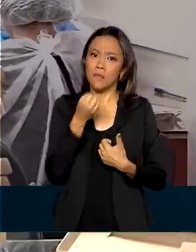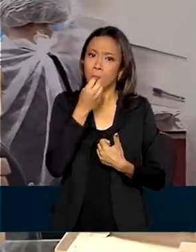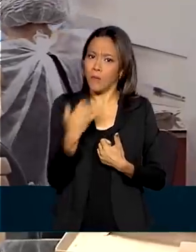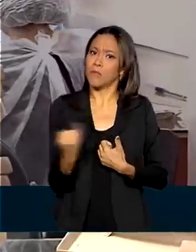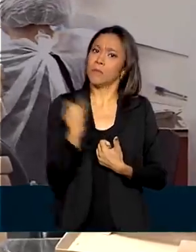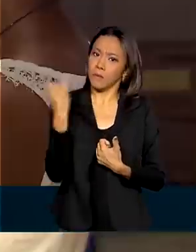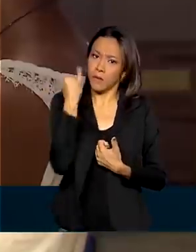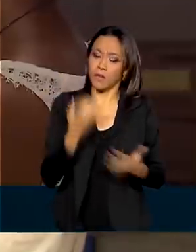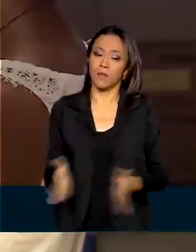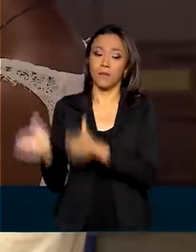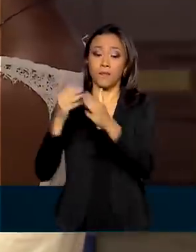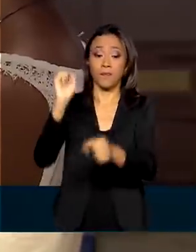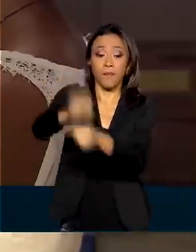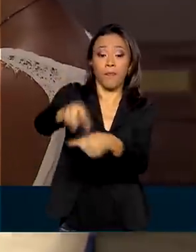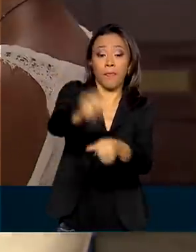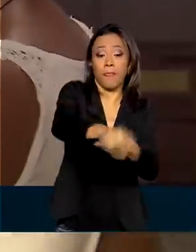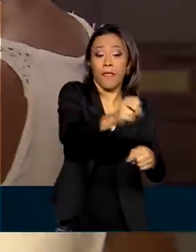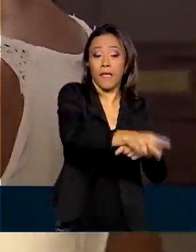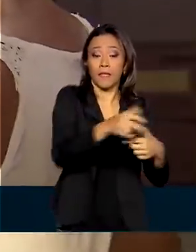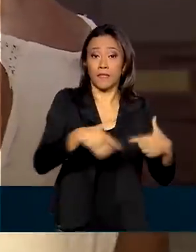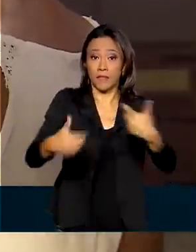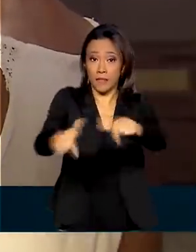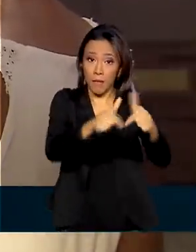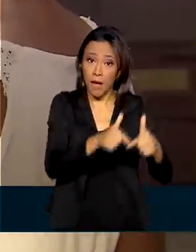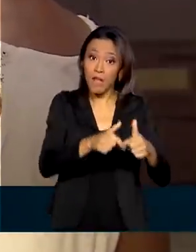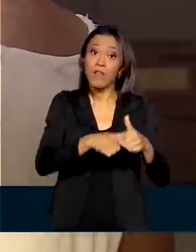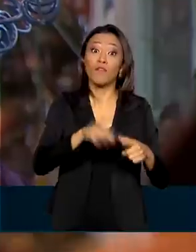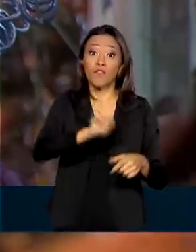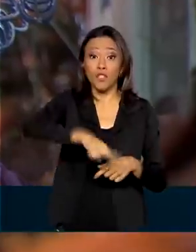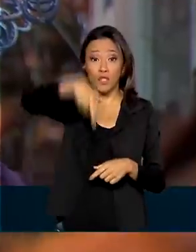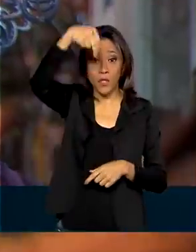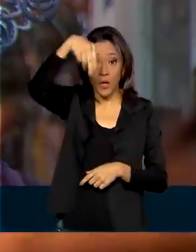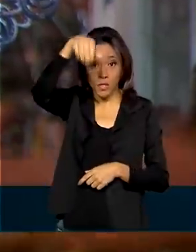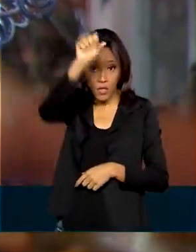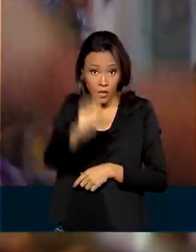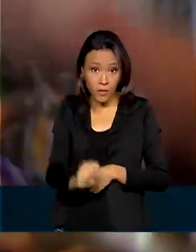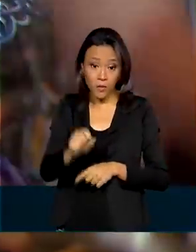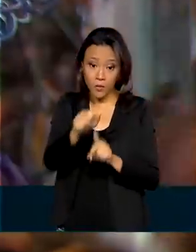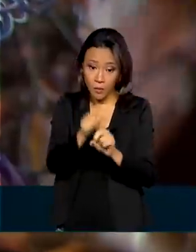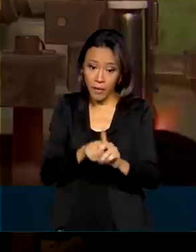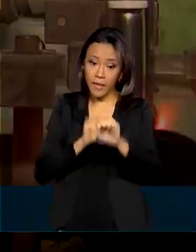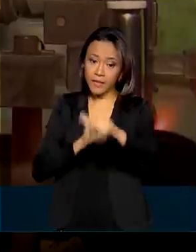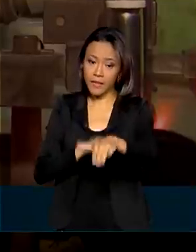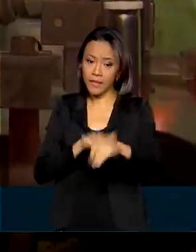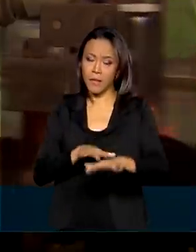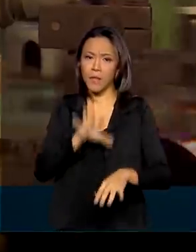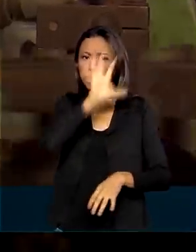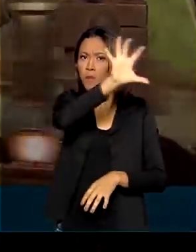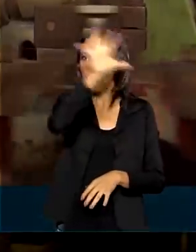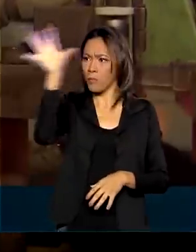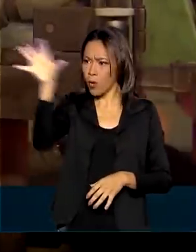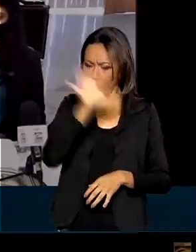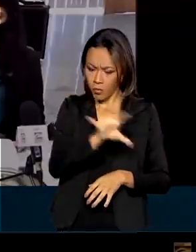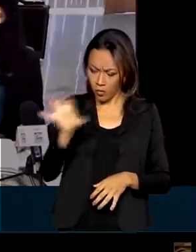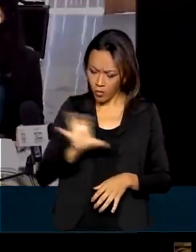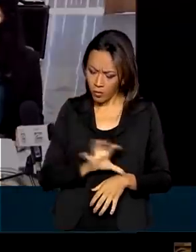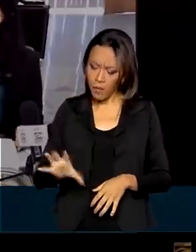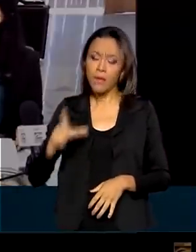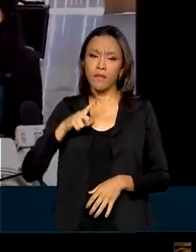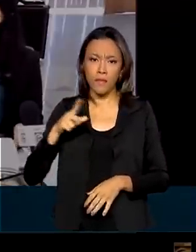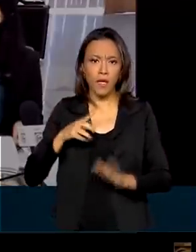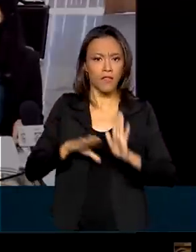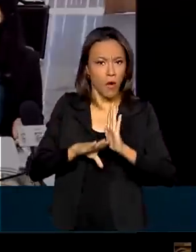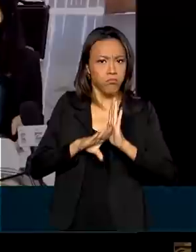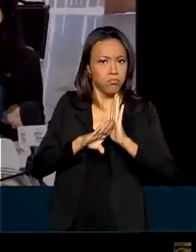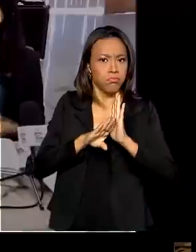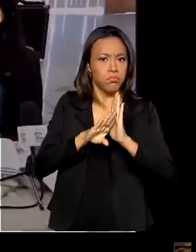A geração de empregos também foi realidade de norte a sul do país em setembro. Todas as regiões registraram alta. Estamos criando